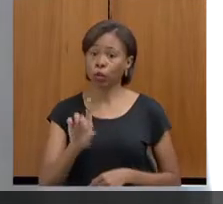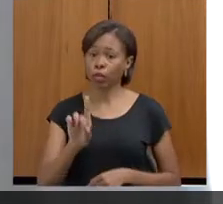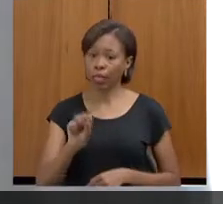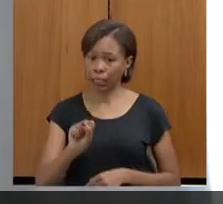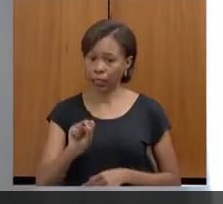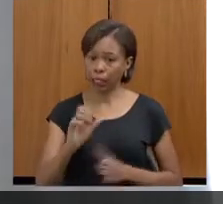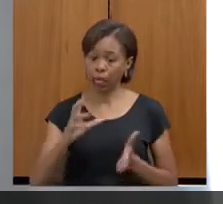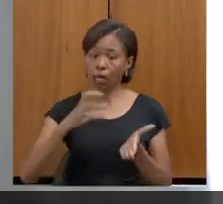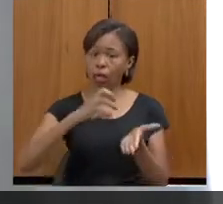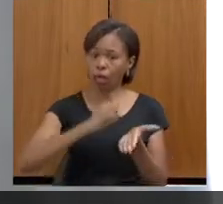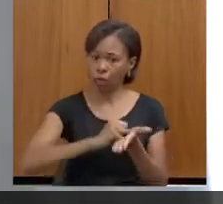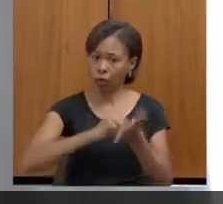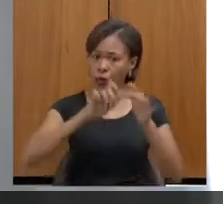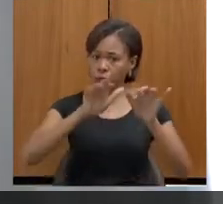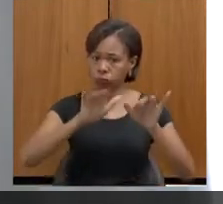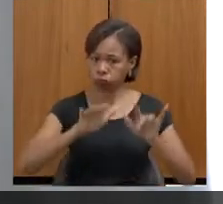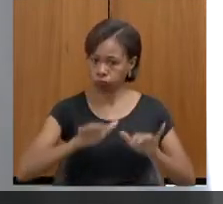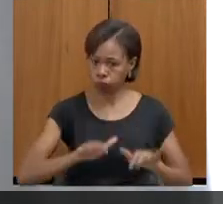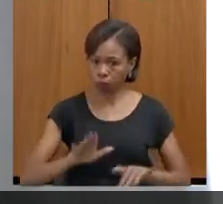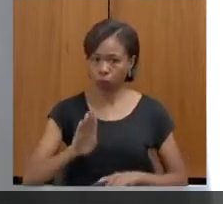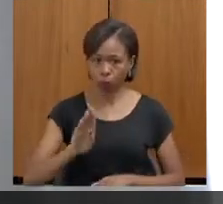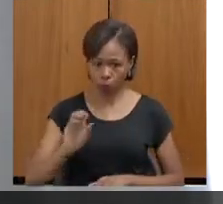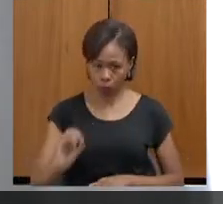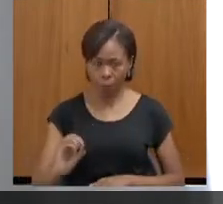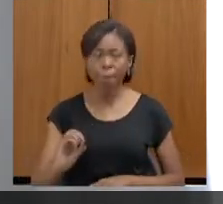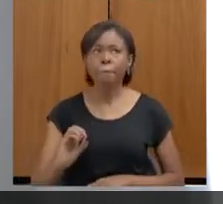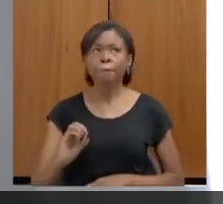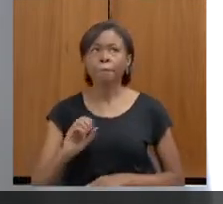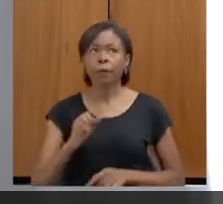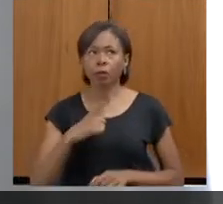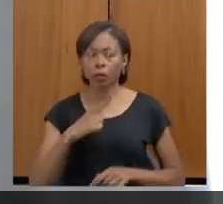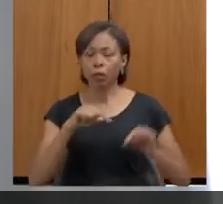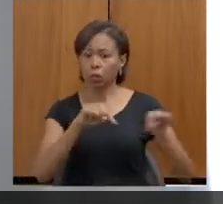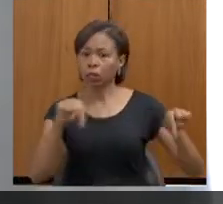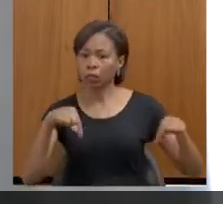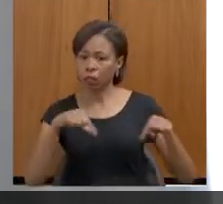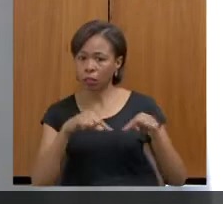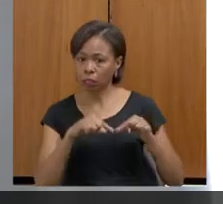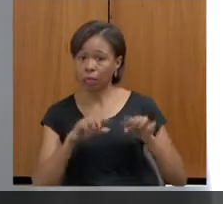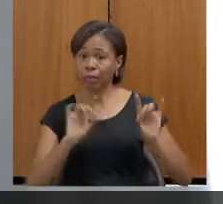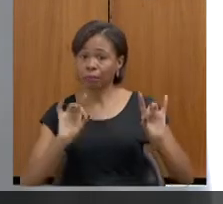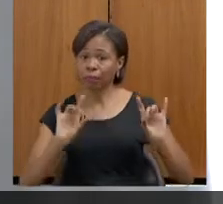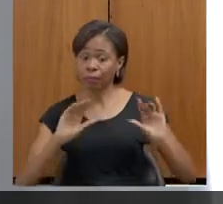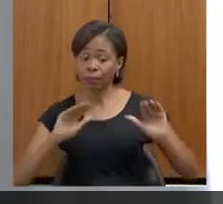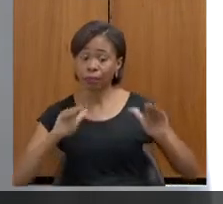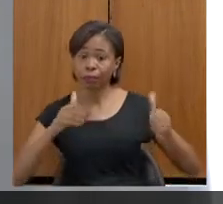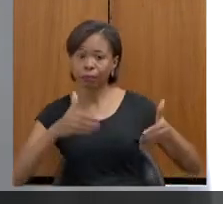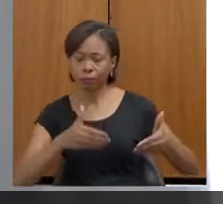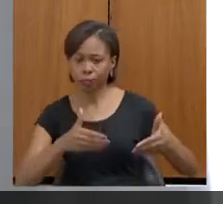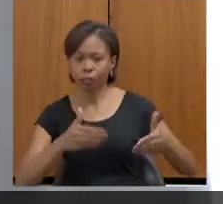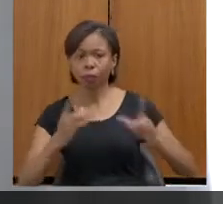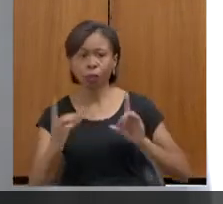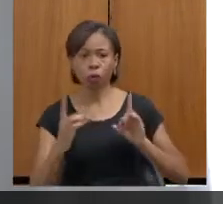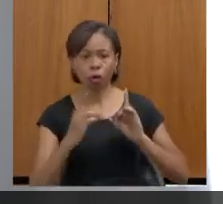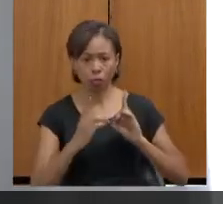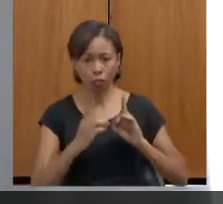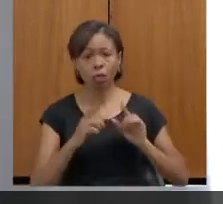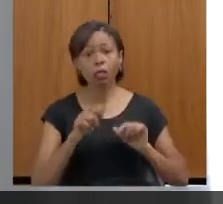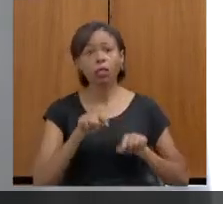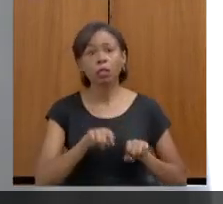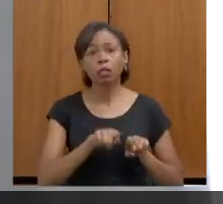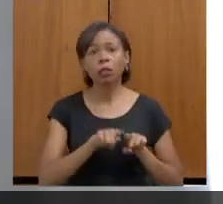registro da ocorrência. Então, a gente tem essas salas que são específicas para o atendimento, além das salas dos